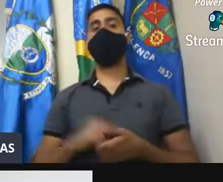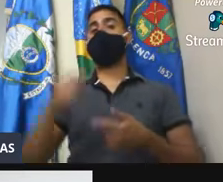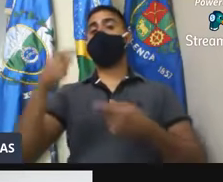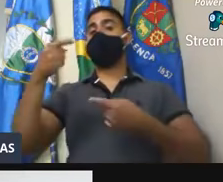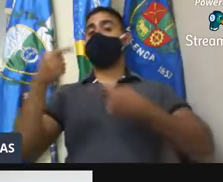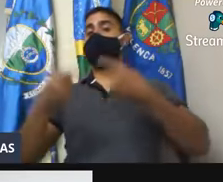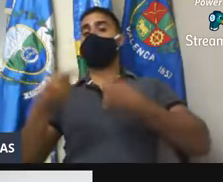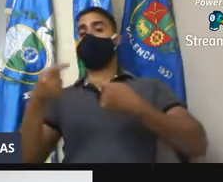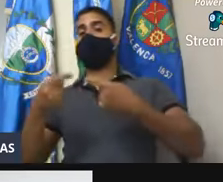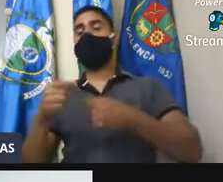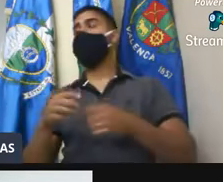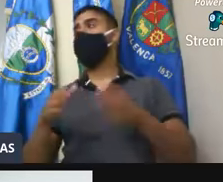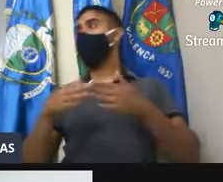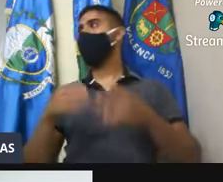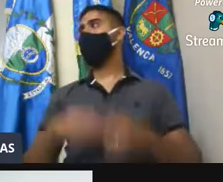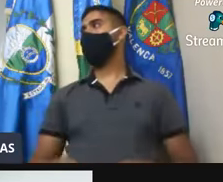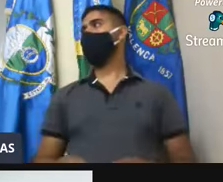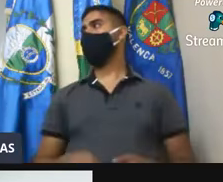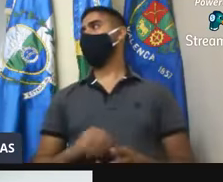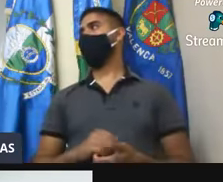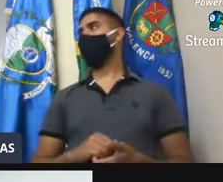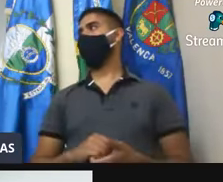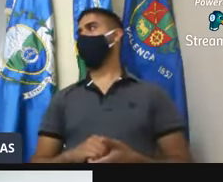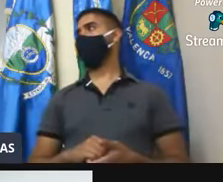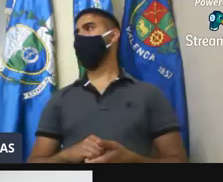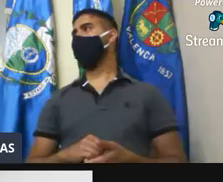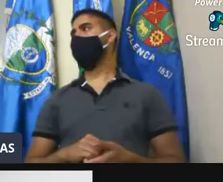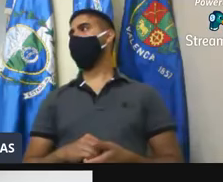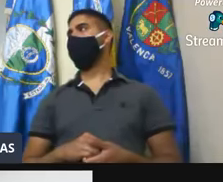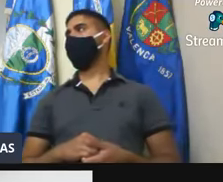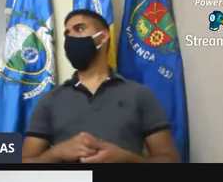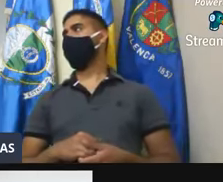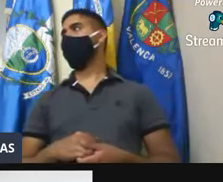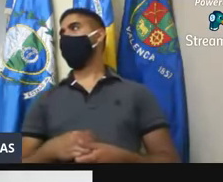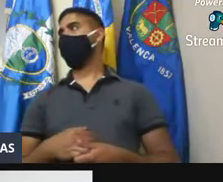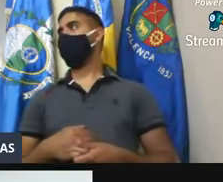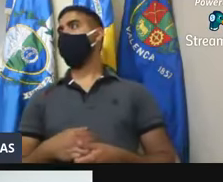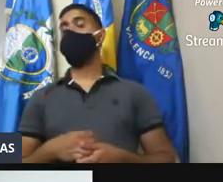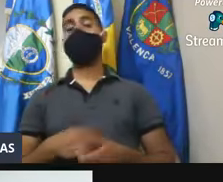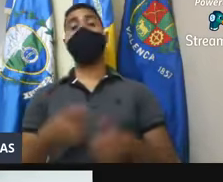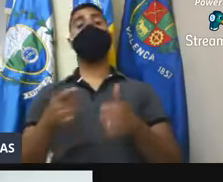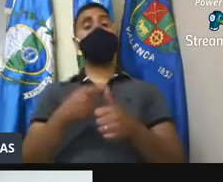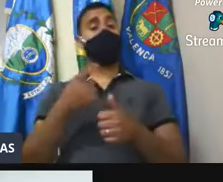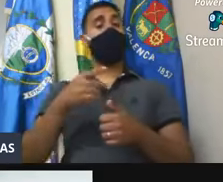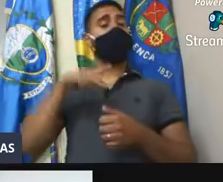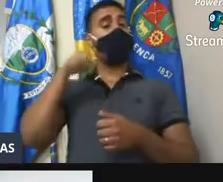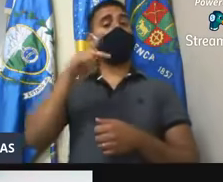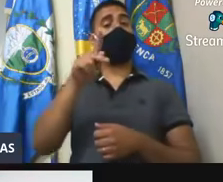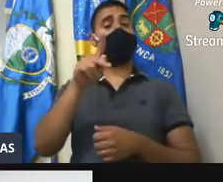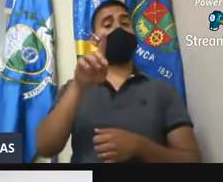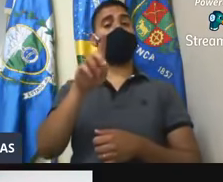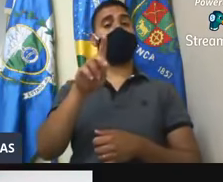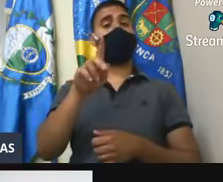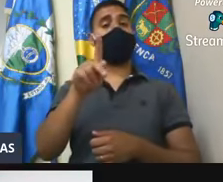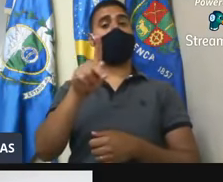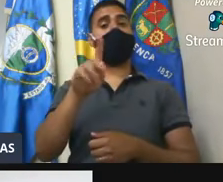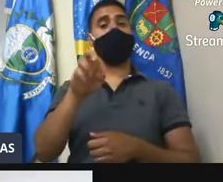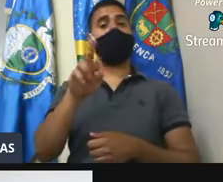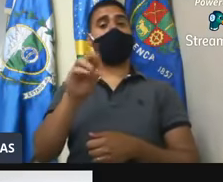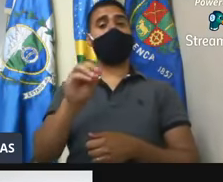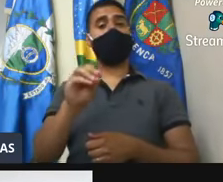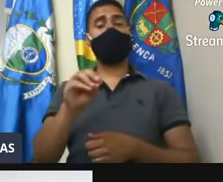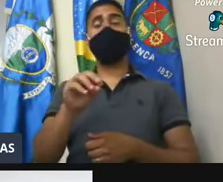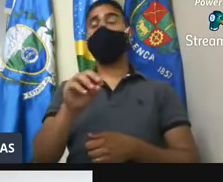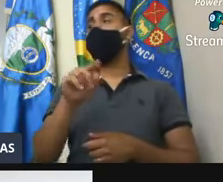requerimento. Primeiro vereador, vereador Pedro, que pediu para discutir, e o autor do